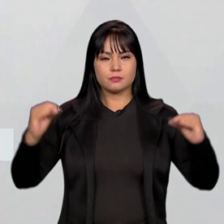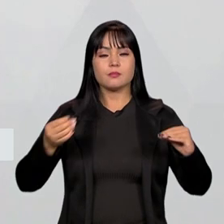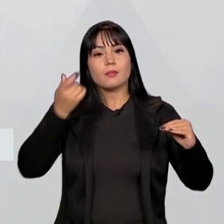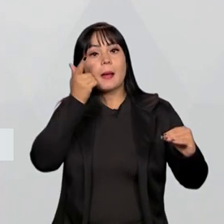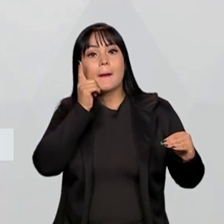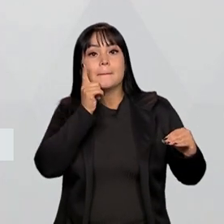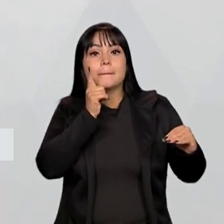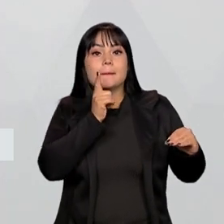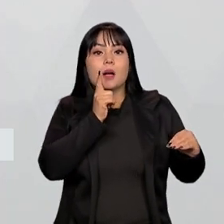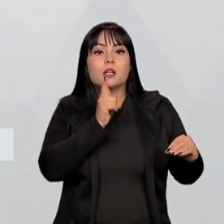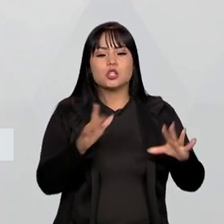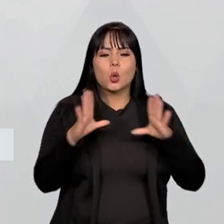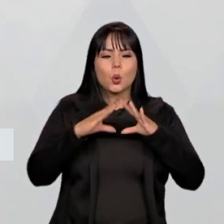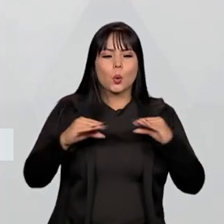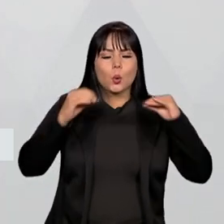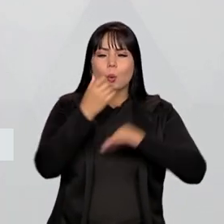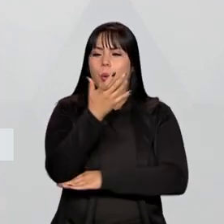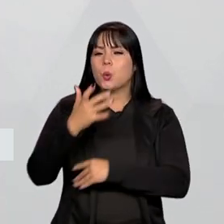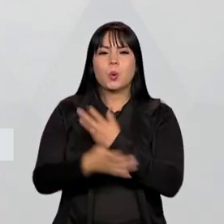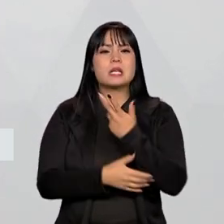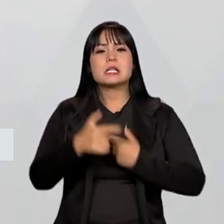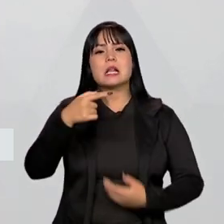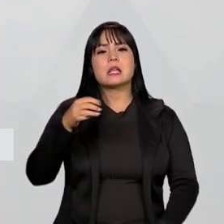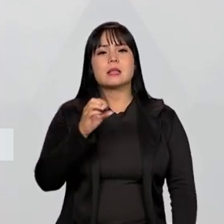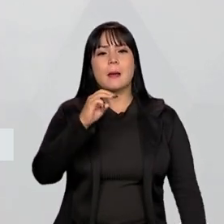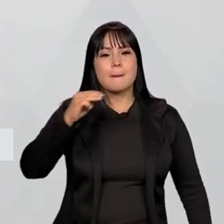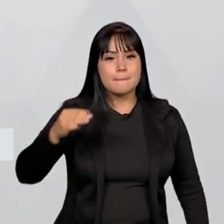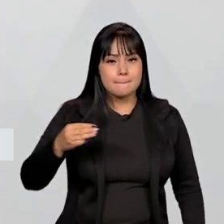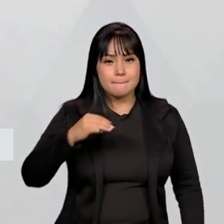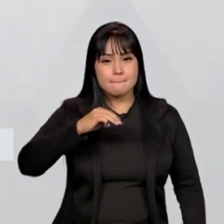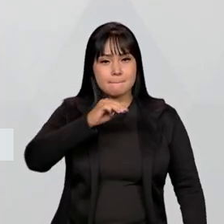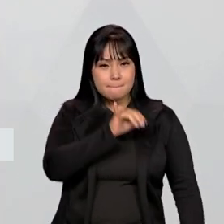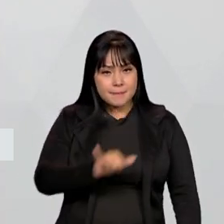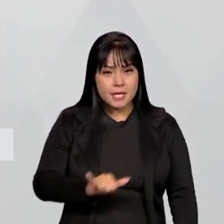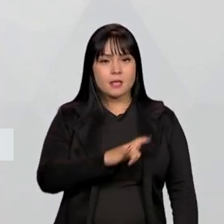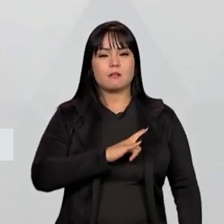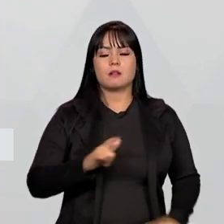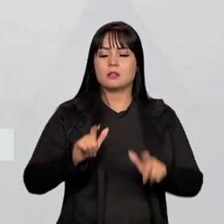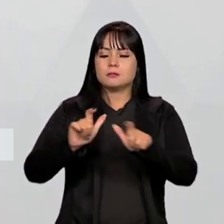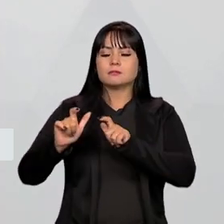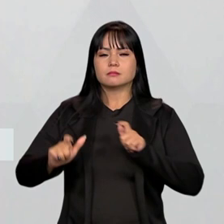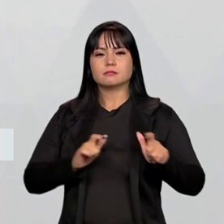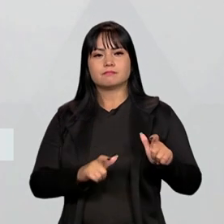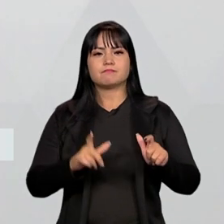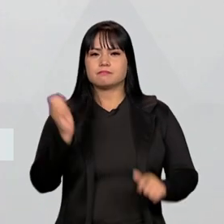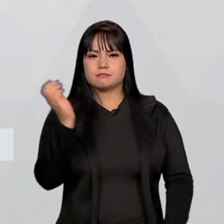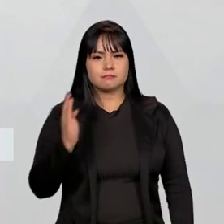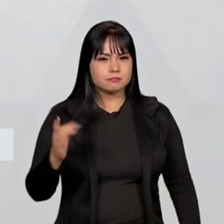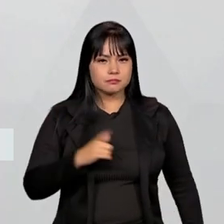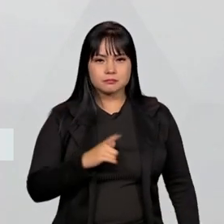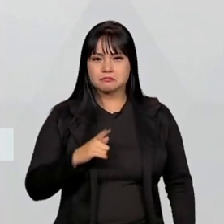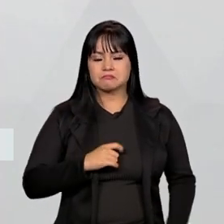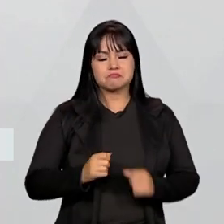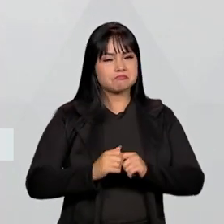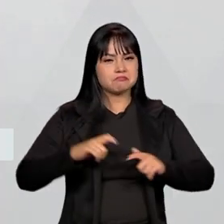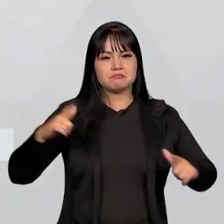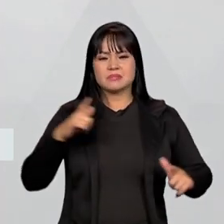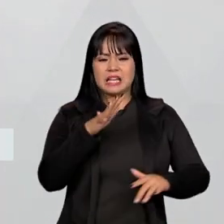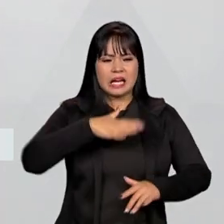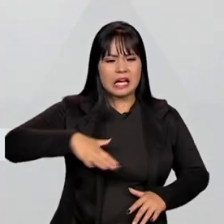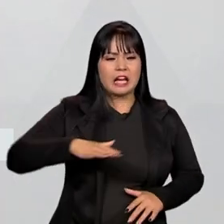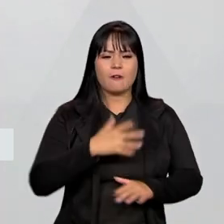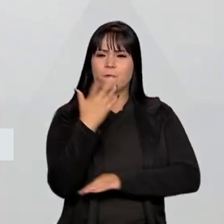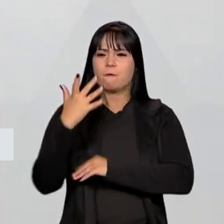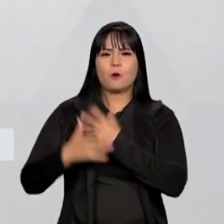de reflorestar cerca de 70 milhões de hectares. O Brasil tem uma grande quantidade de área com floresta, mas também